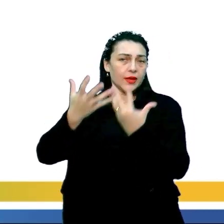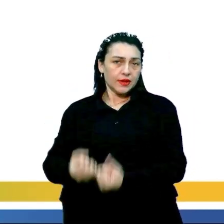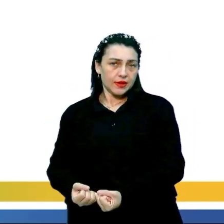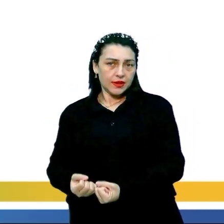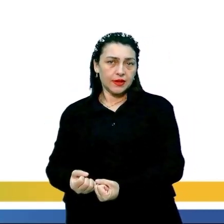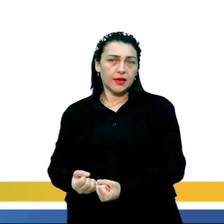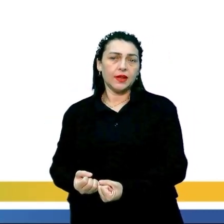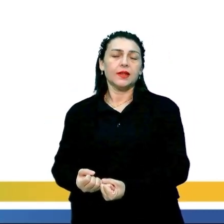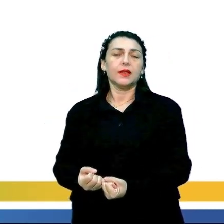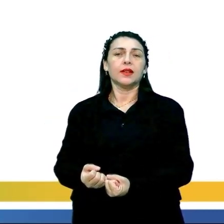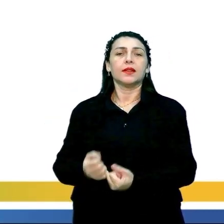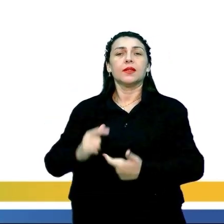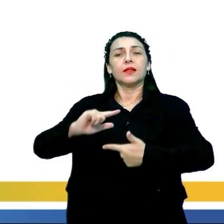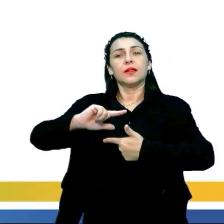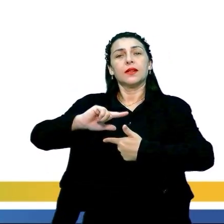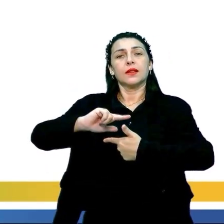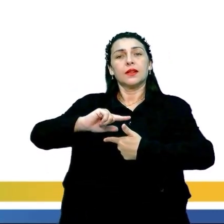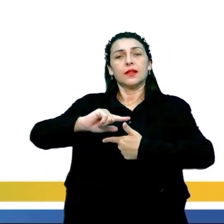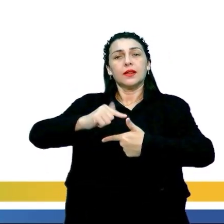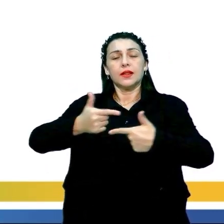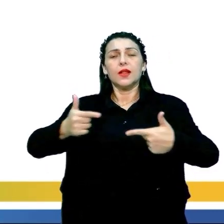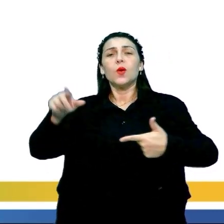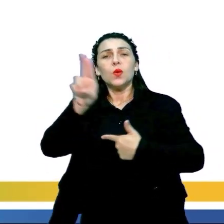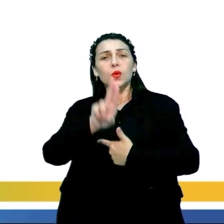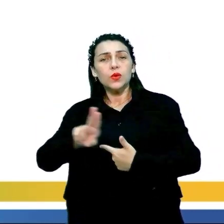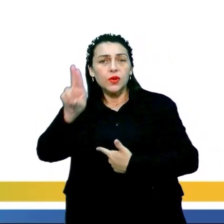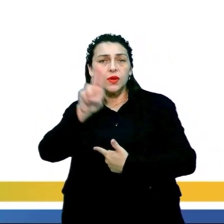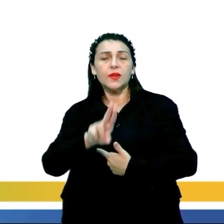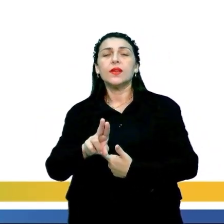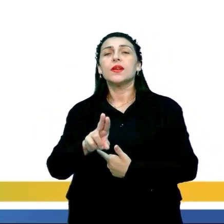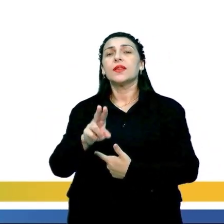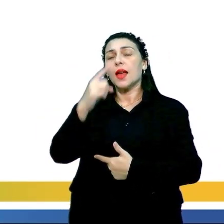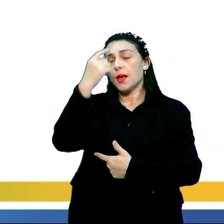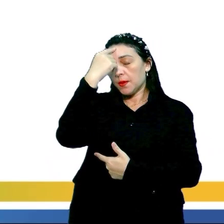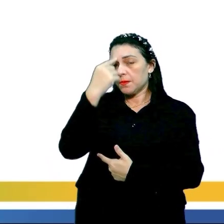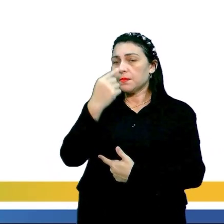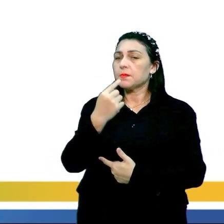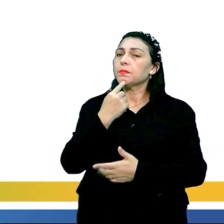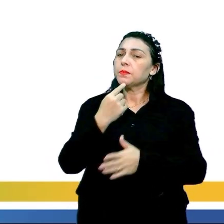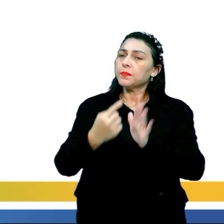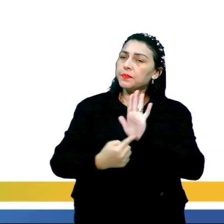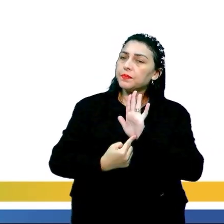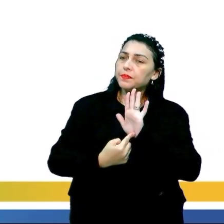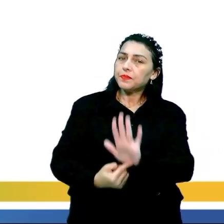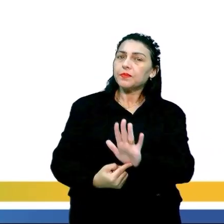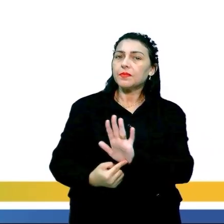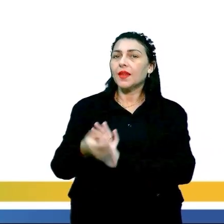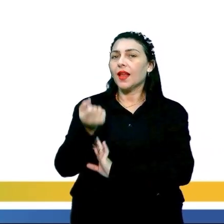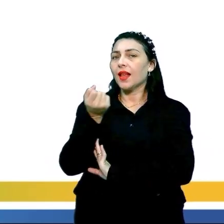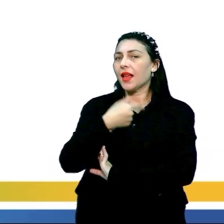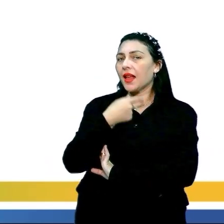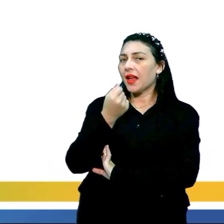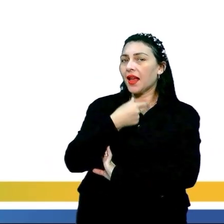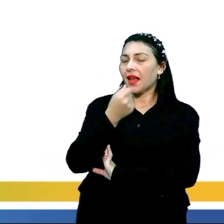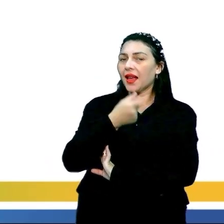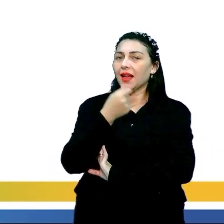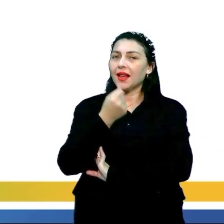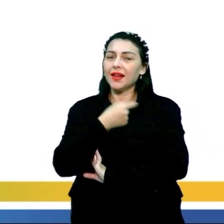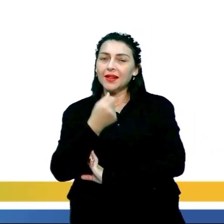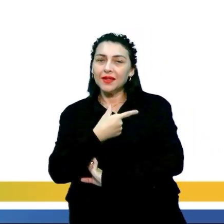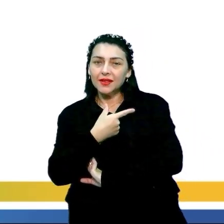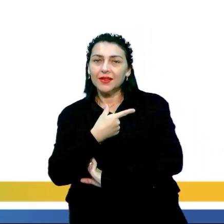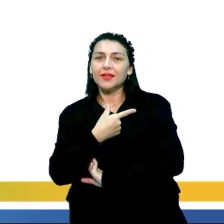da tradição. Utiliza imagens de forma que incitem ao deboche, ao humor, à